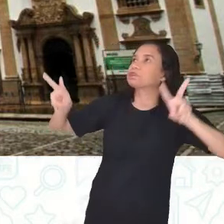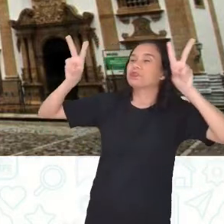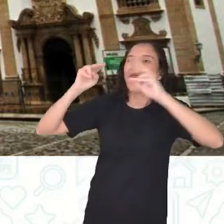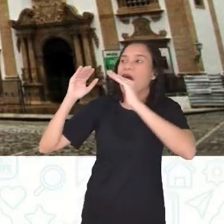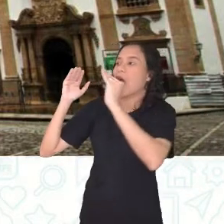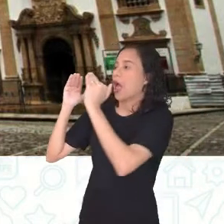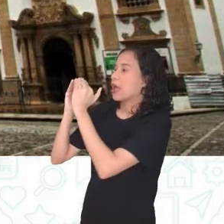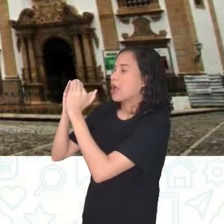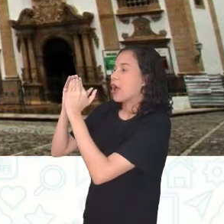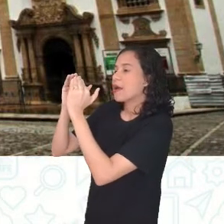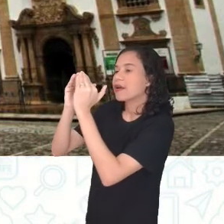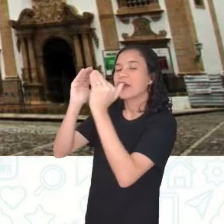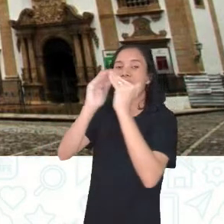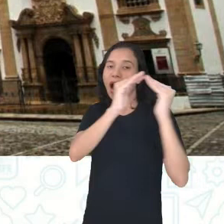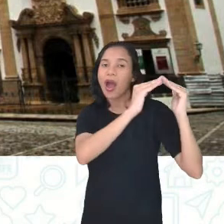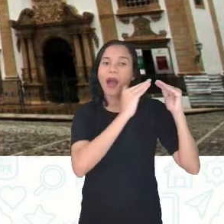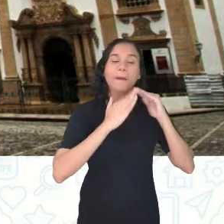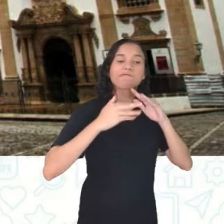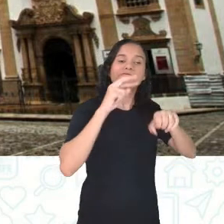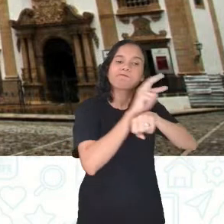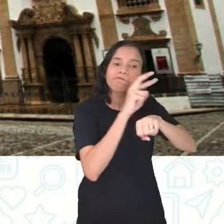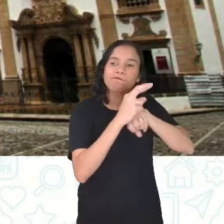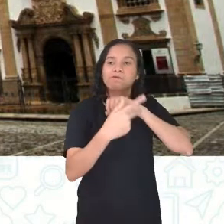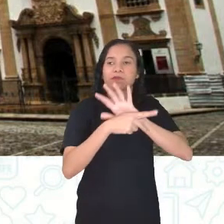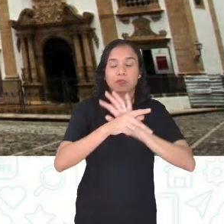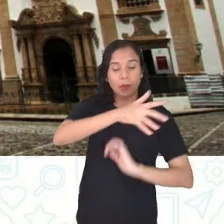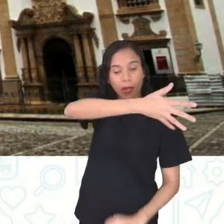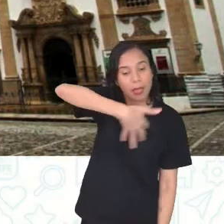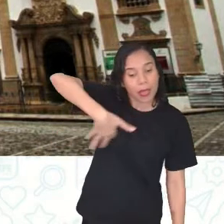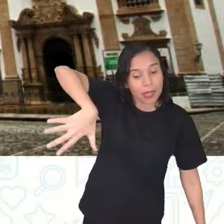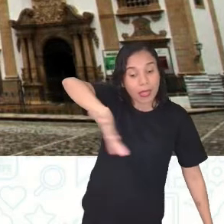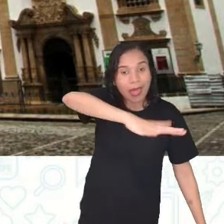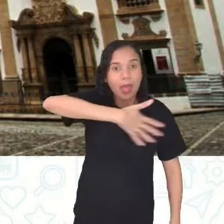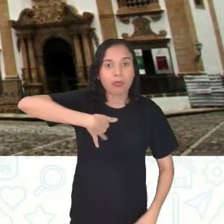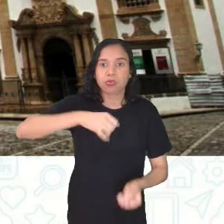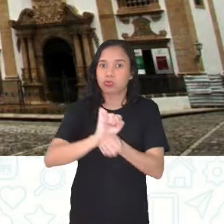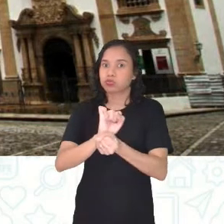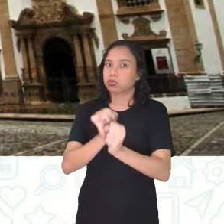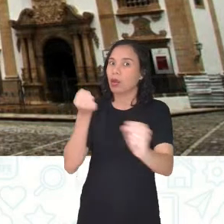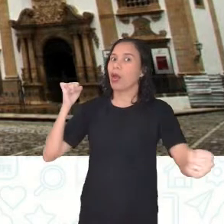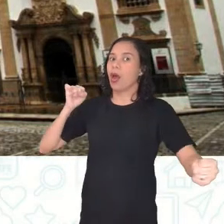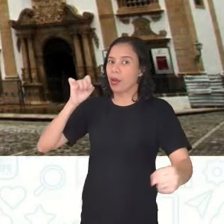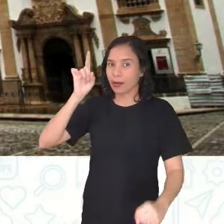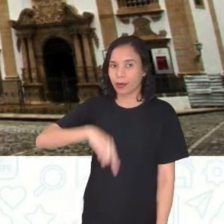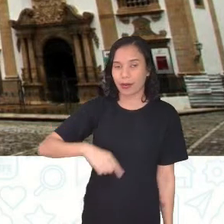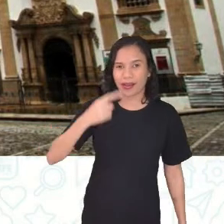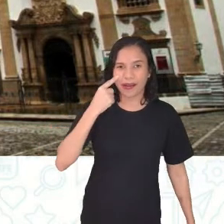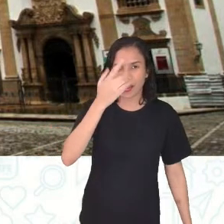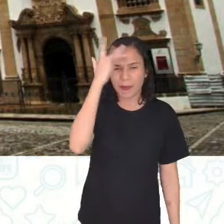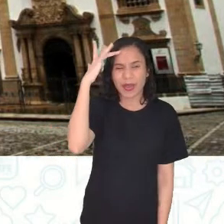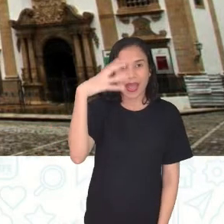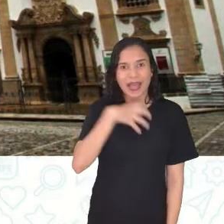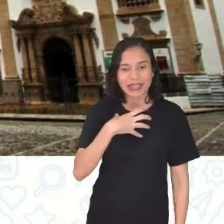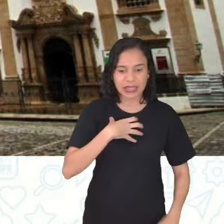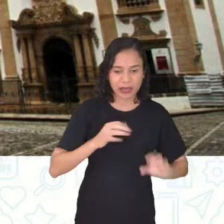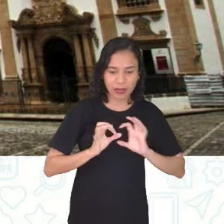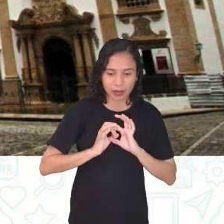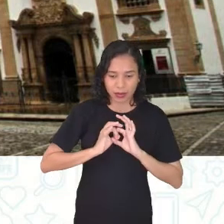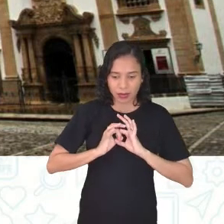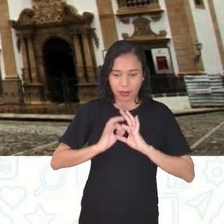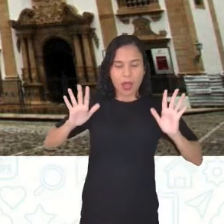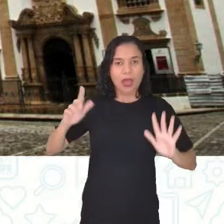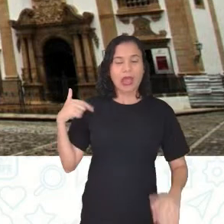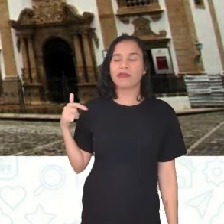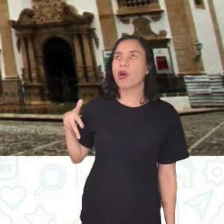casas preservadas ali no entorno, né? E o pátio é gigante, né? Então, dá uma sensação de liberdade quando